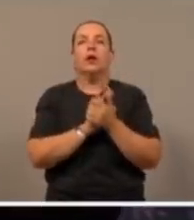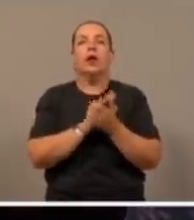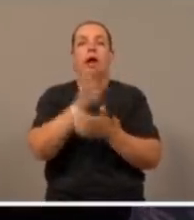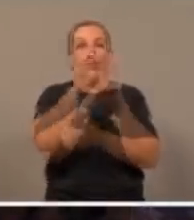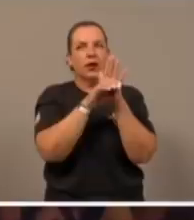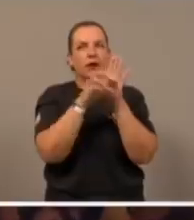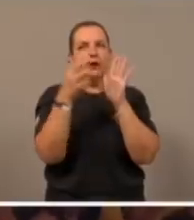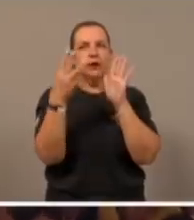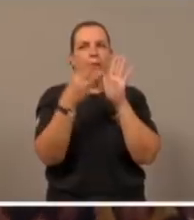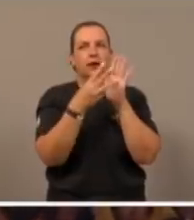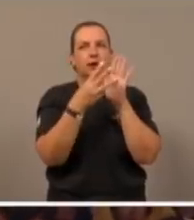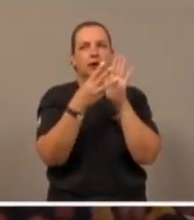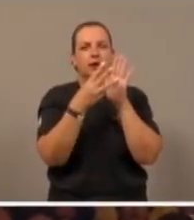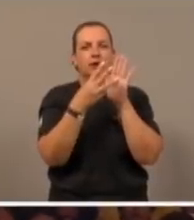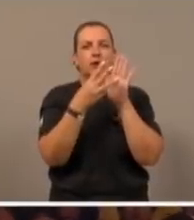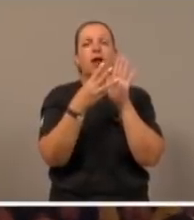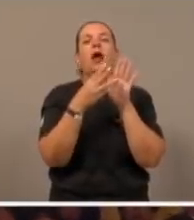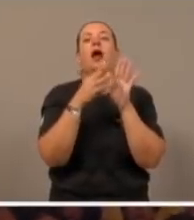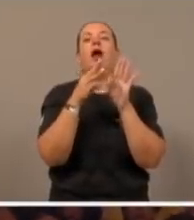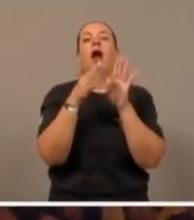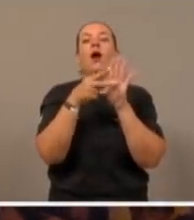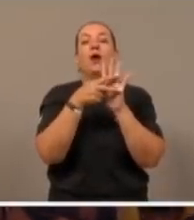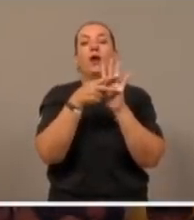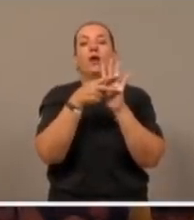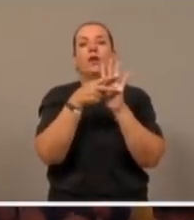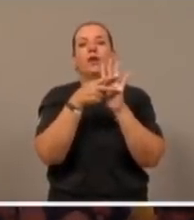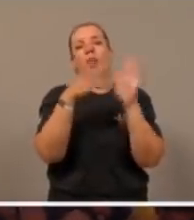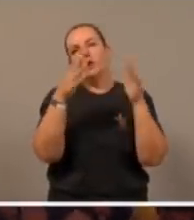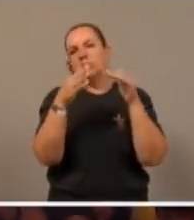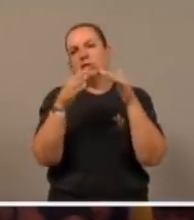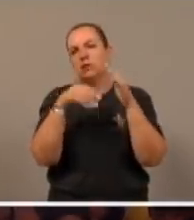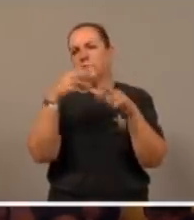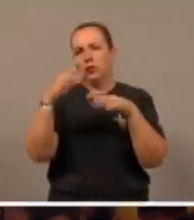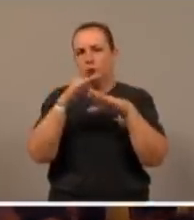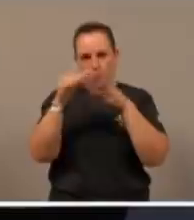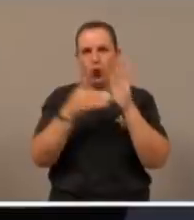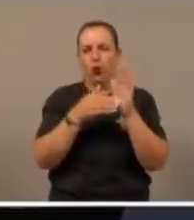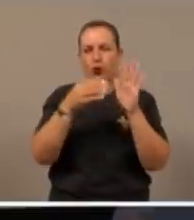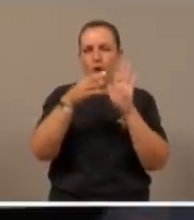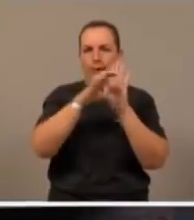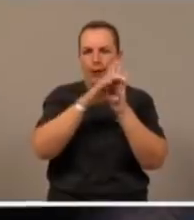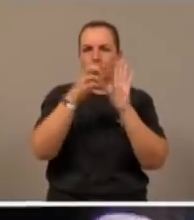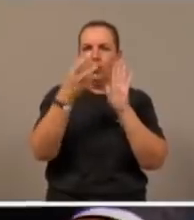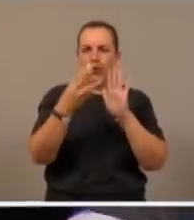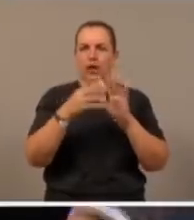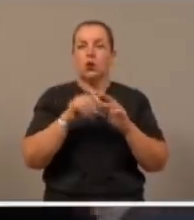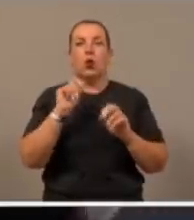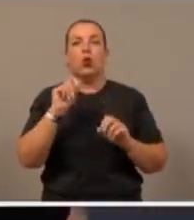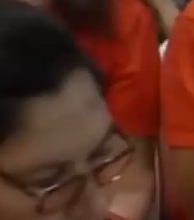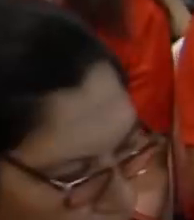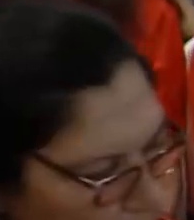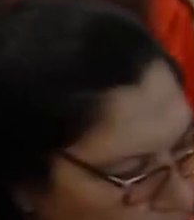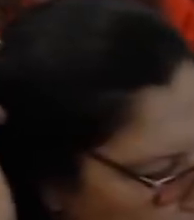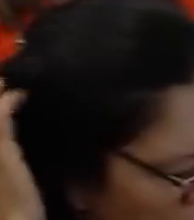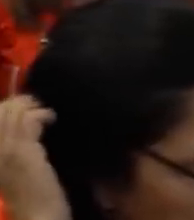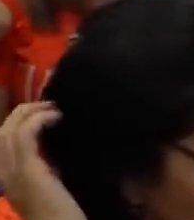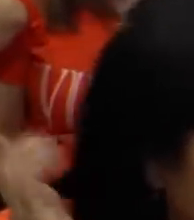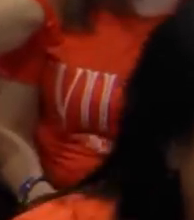Êxodo capítulo 3, para frente, e o que é que nós percebemos aqui?